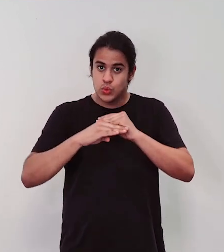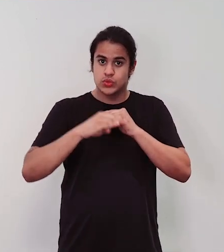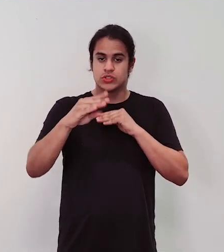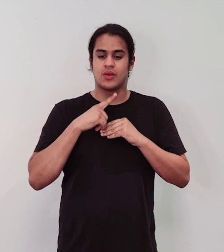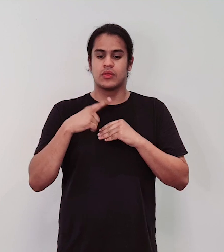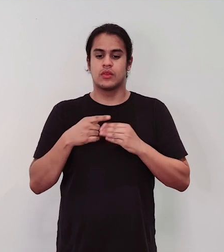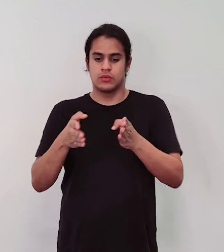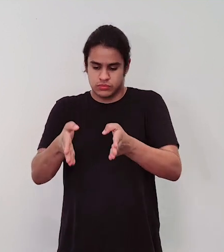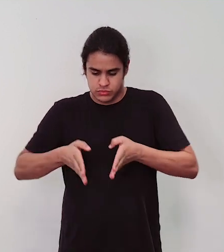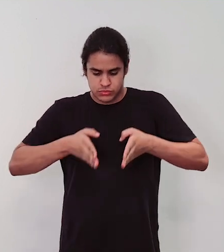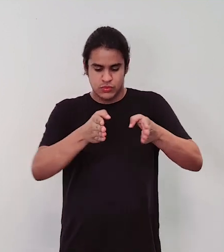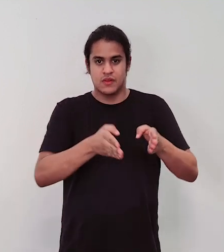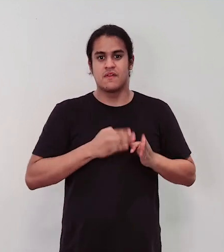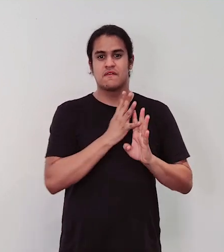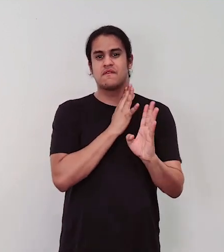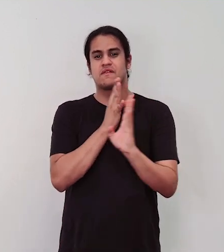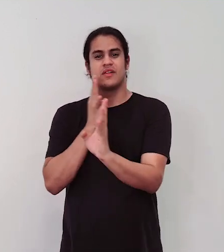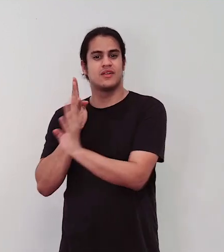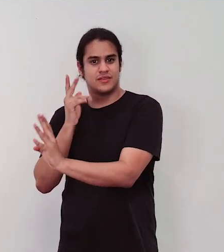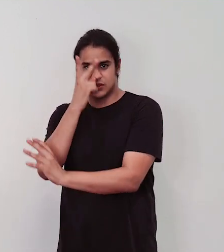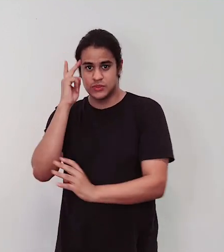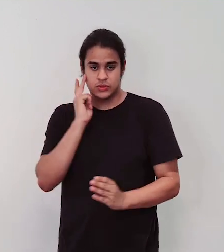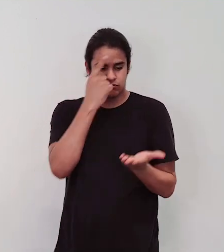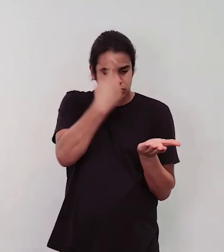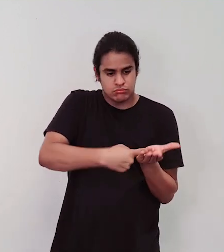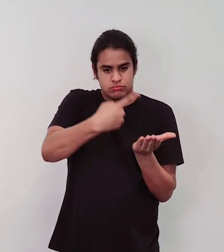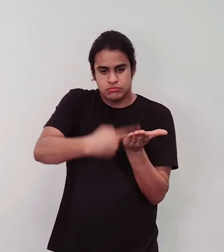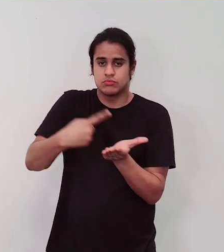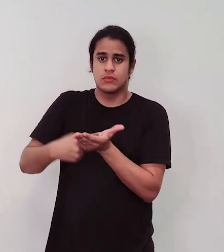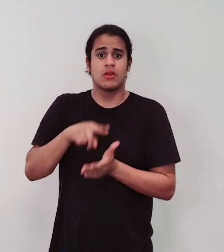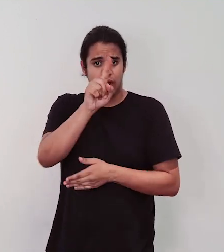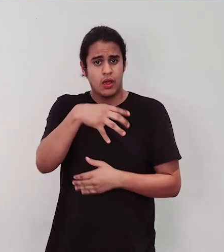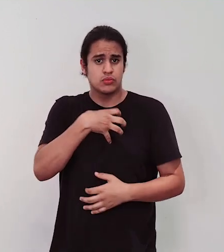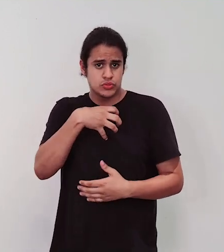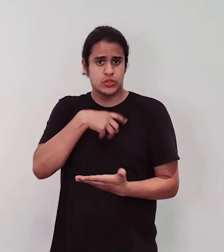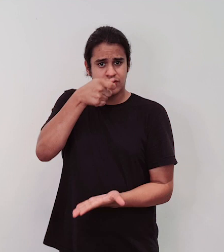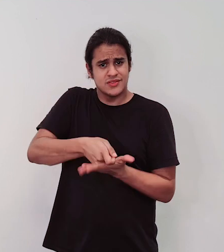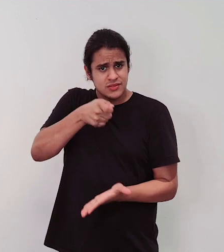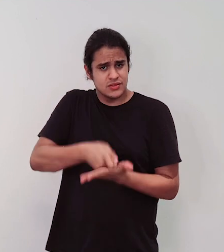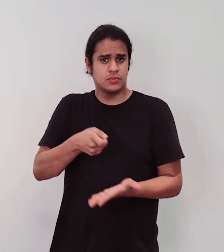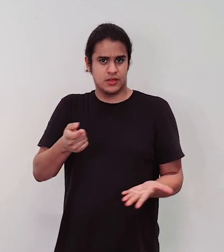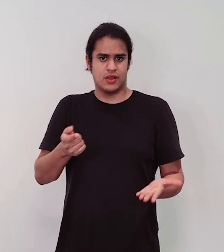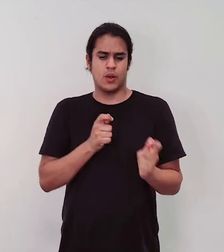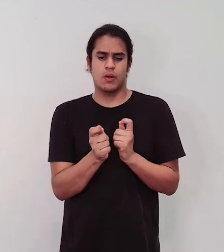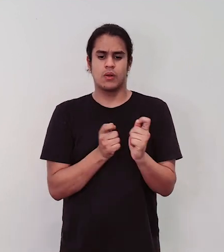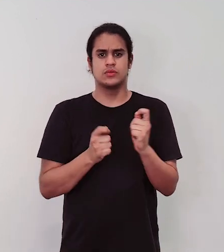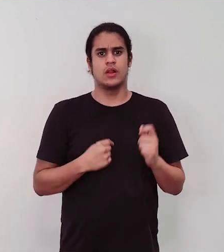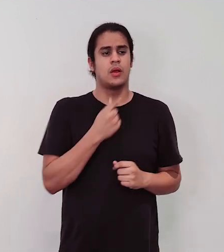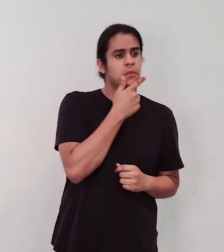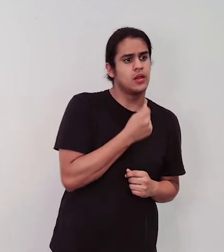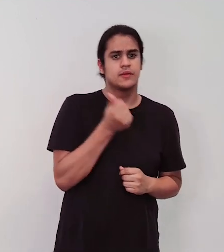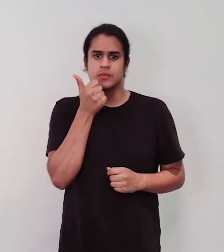filas de cada turma para a entrada, saída, a organização, que é também a forma de disciplinar os corpos, de separar meninos e